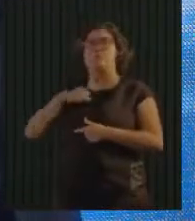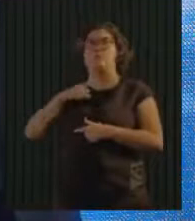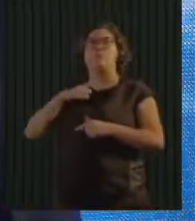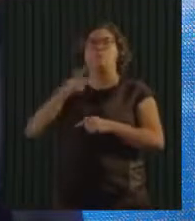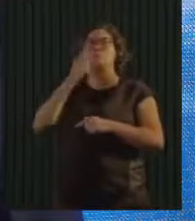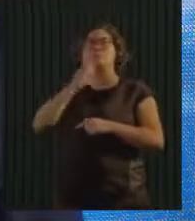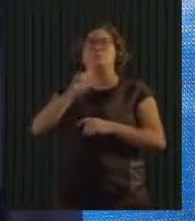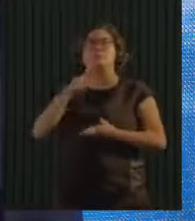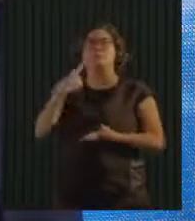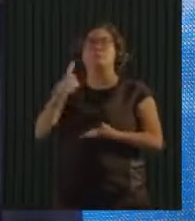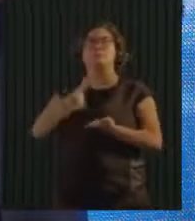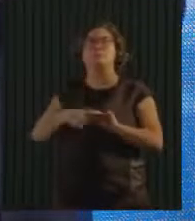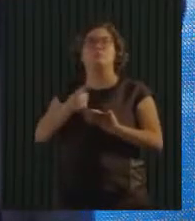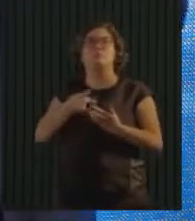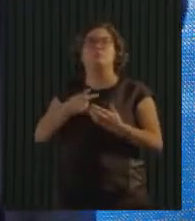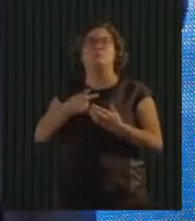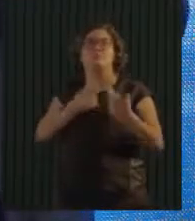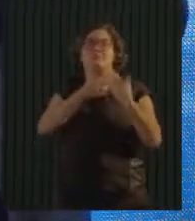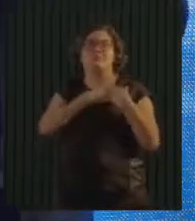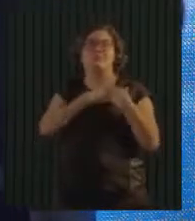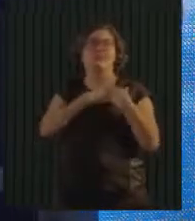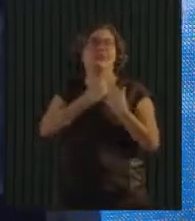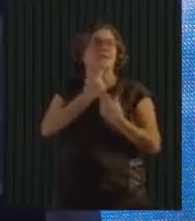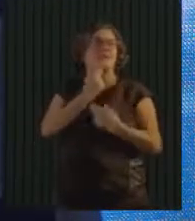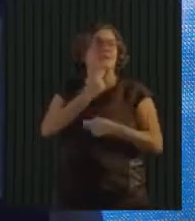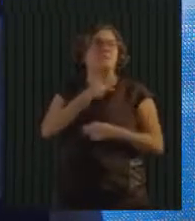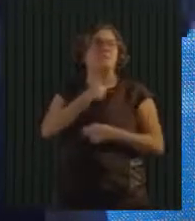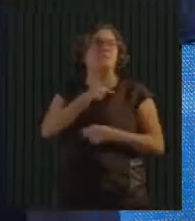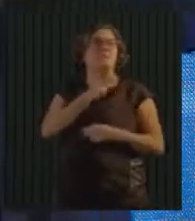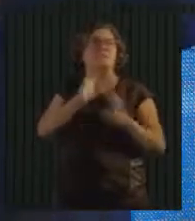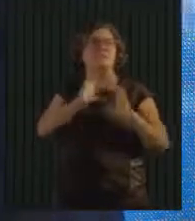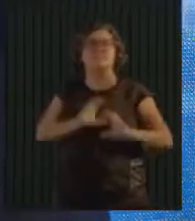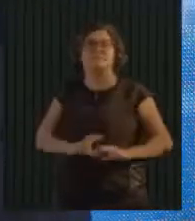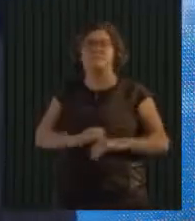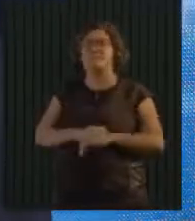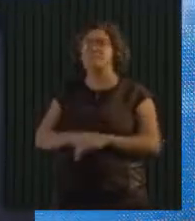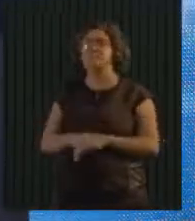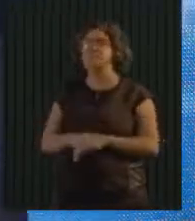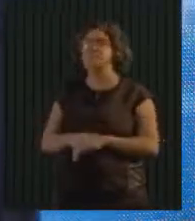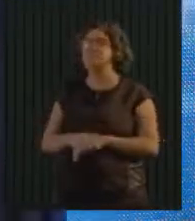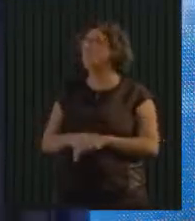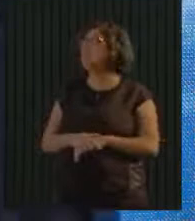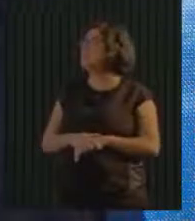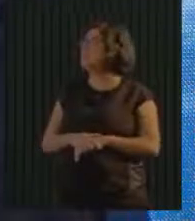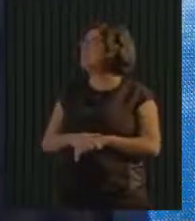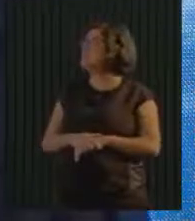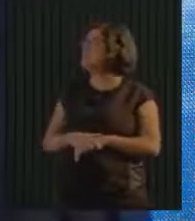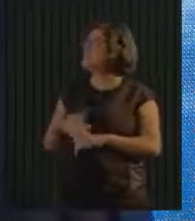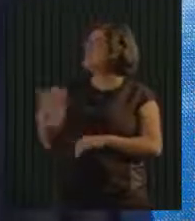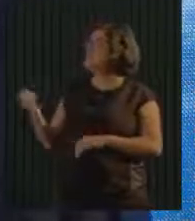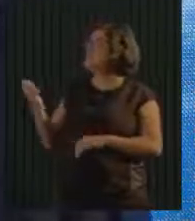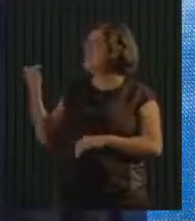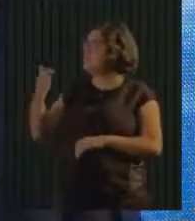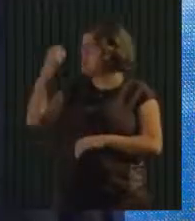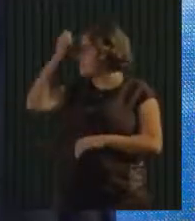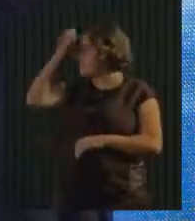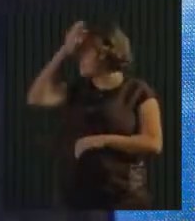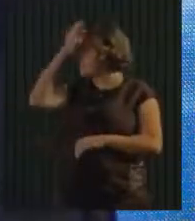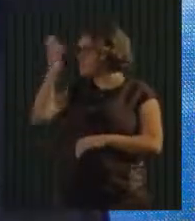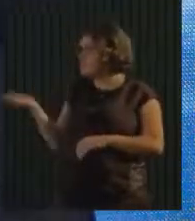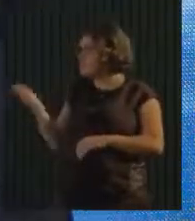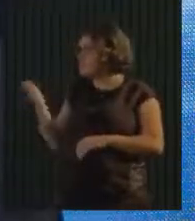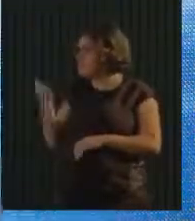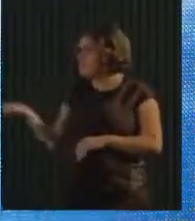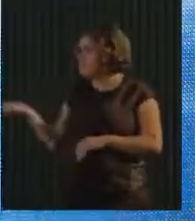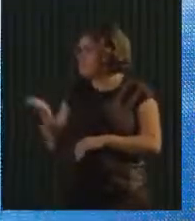plena a sua responsabilidade e a sua cidadania. Bom, por favor, quem fala primeiro? Então